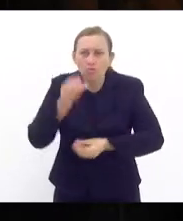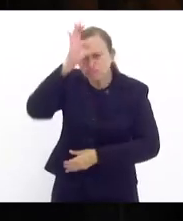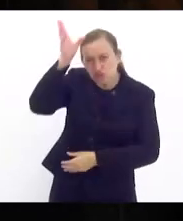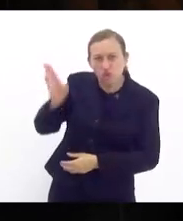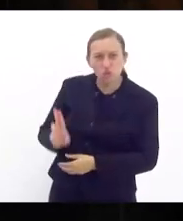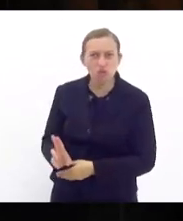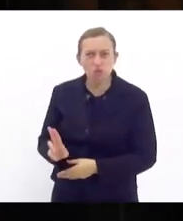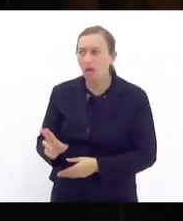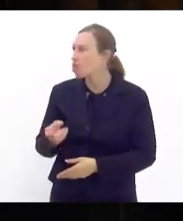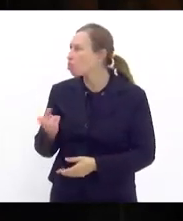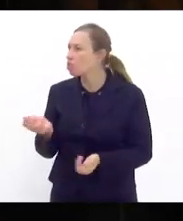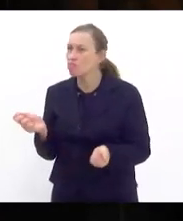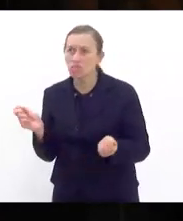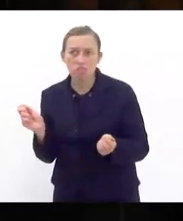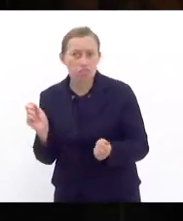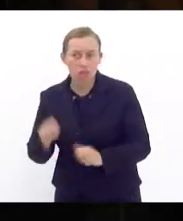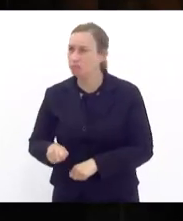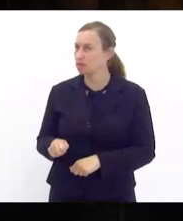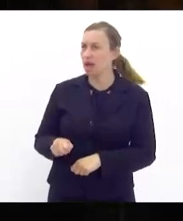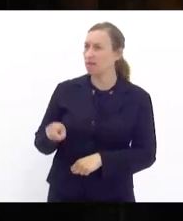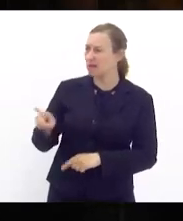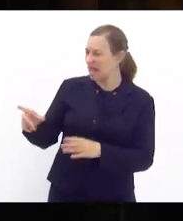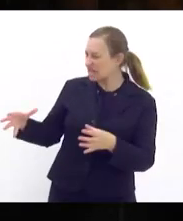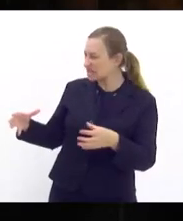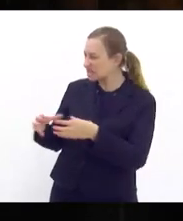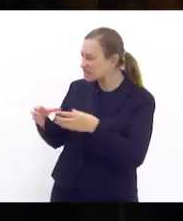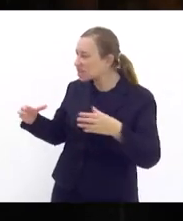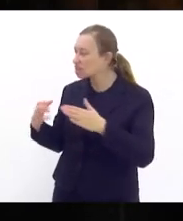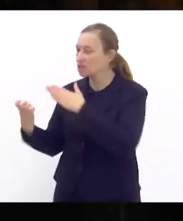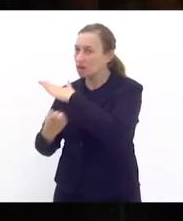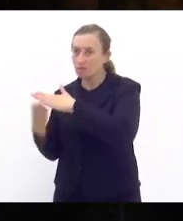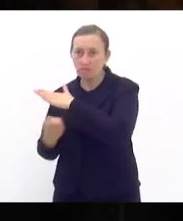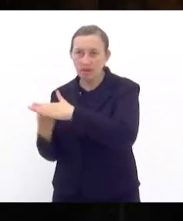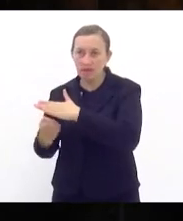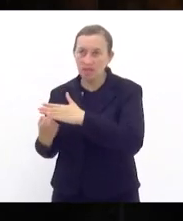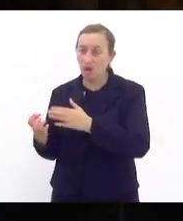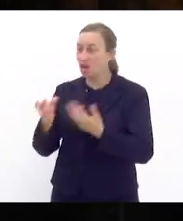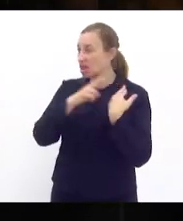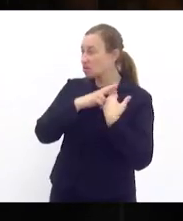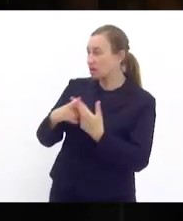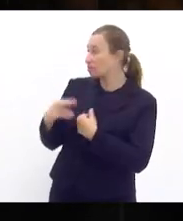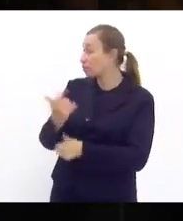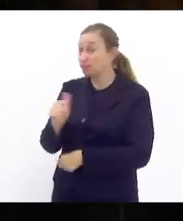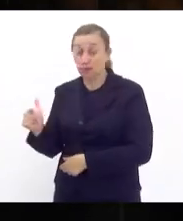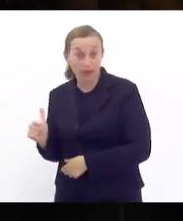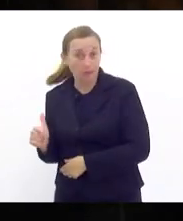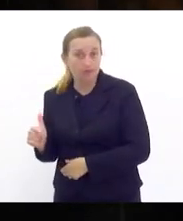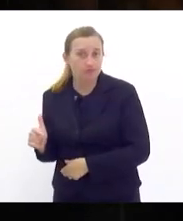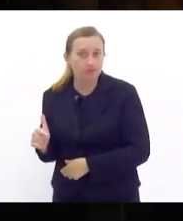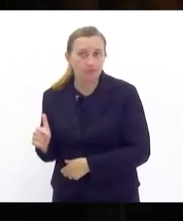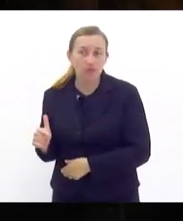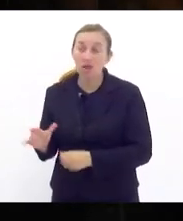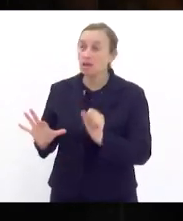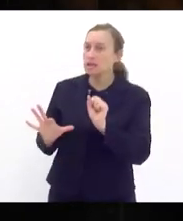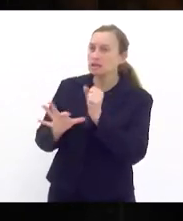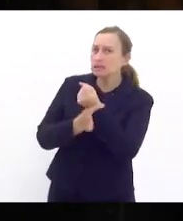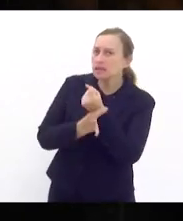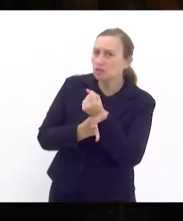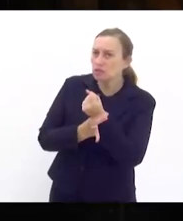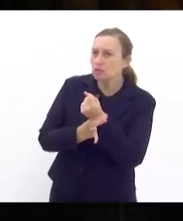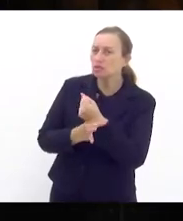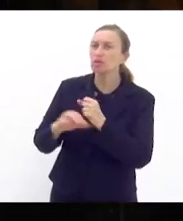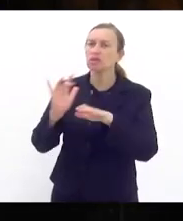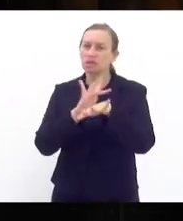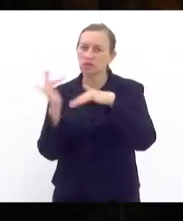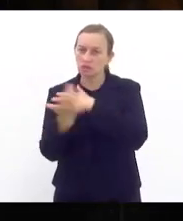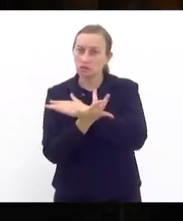não dá para essas grandes empresas não se responsabilizarem pela segurança nas